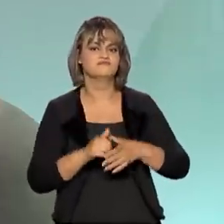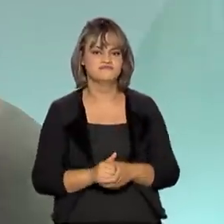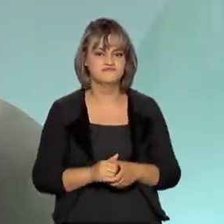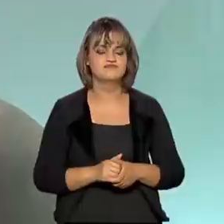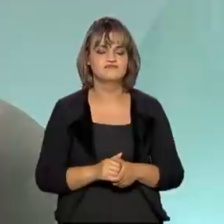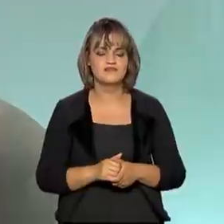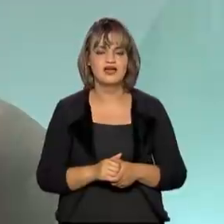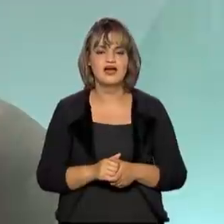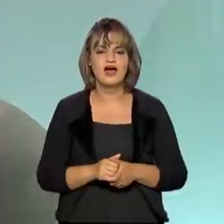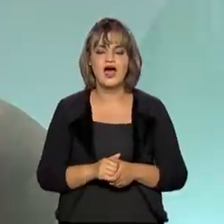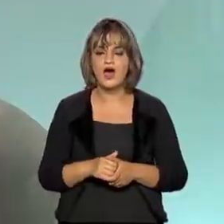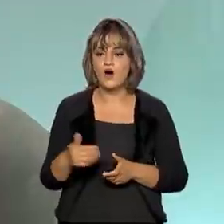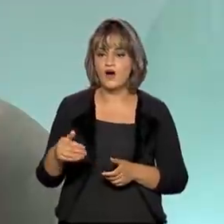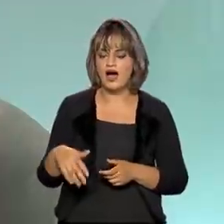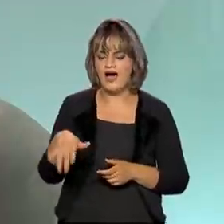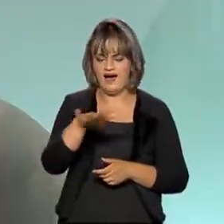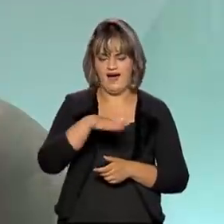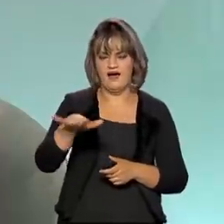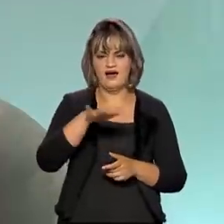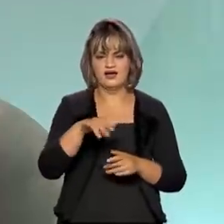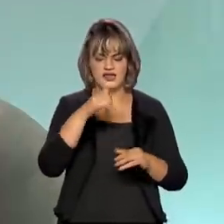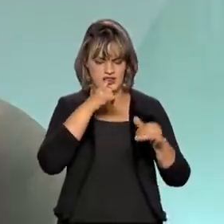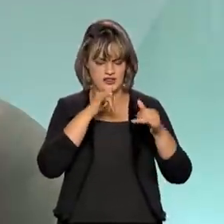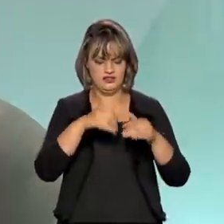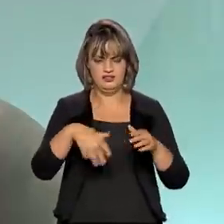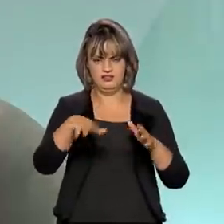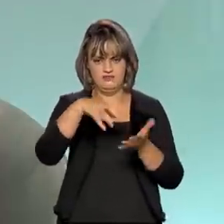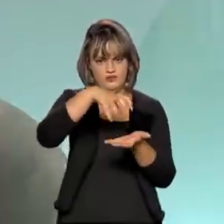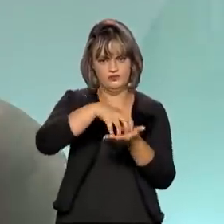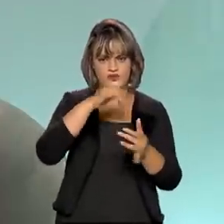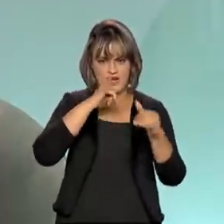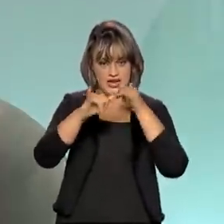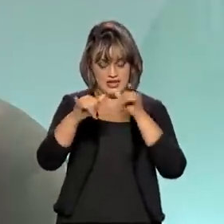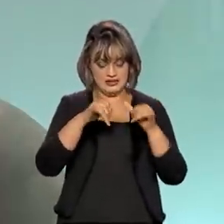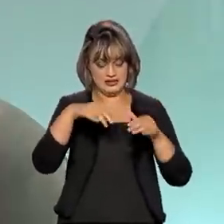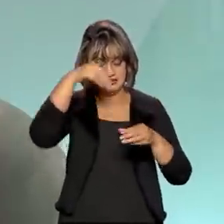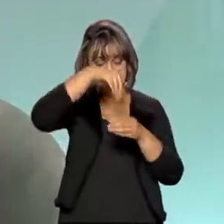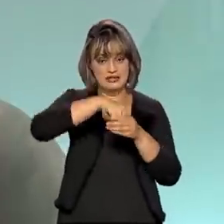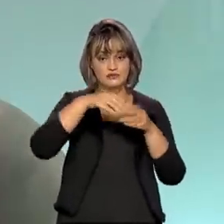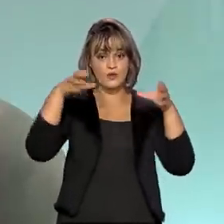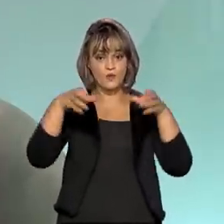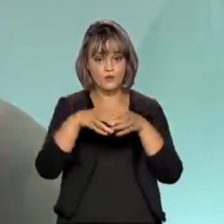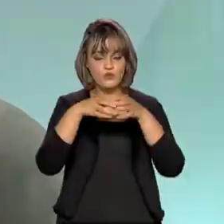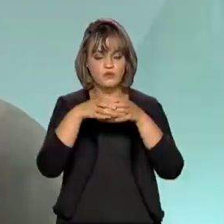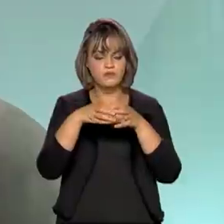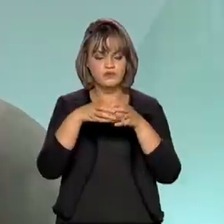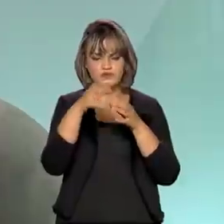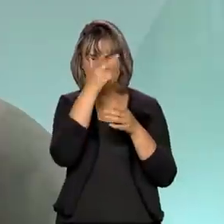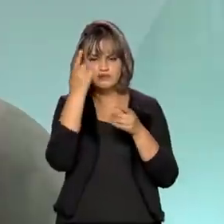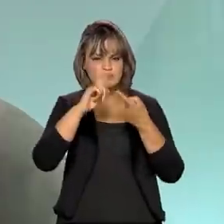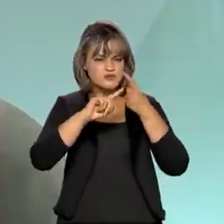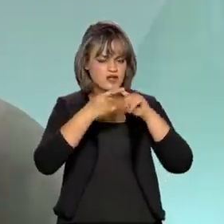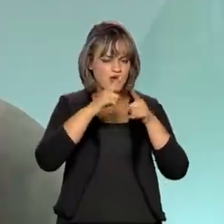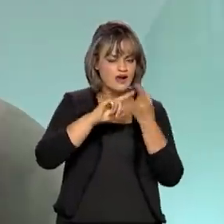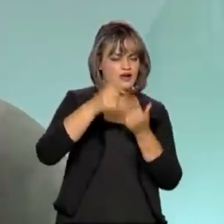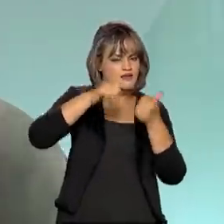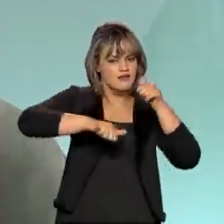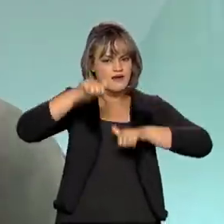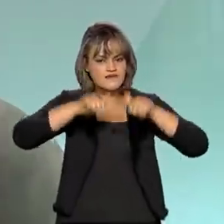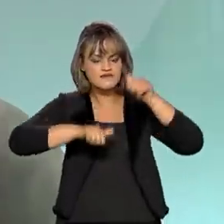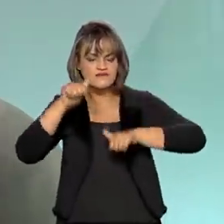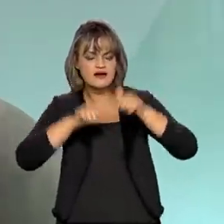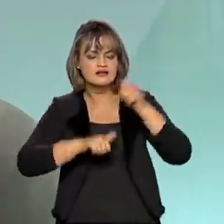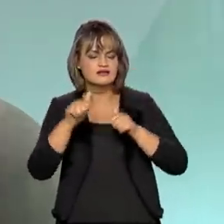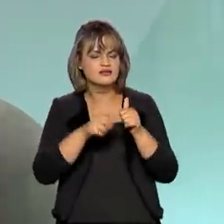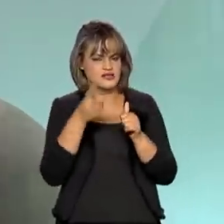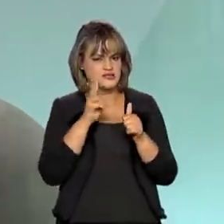A governança do setor elétrico, desde 2003, ela conta com um comitê de monitoramento do setor elétrico, que avalia de